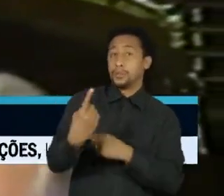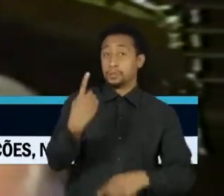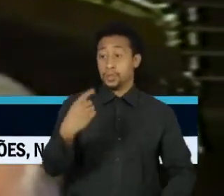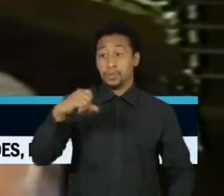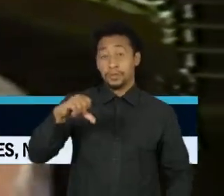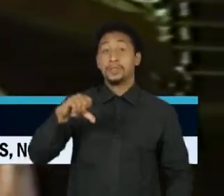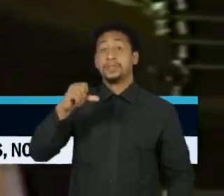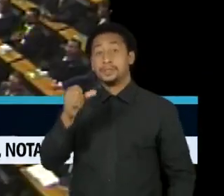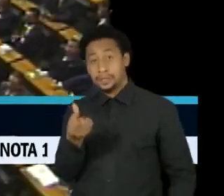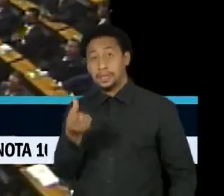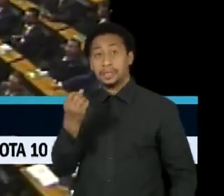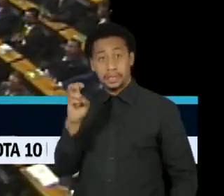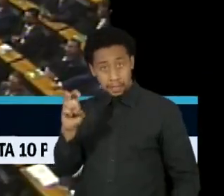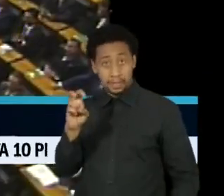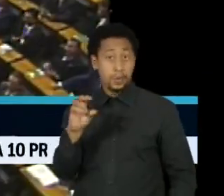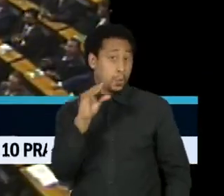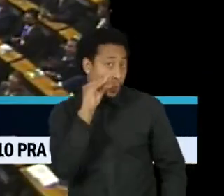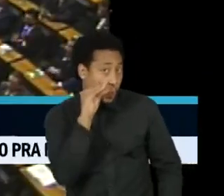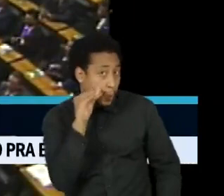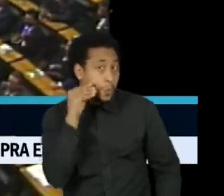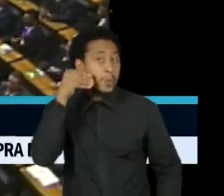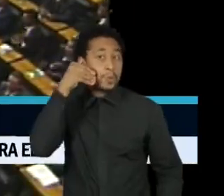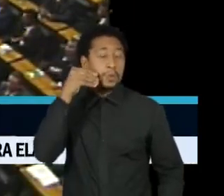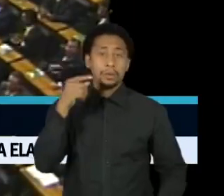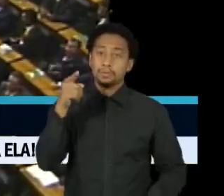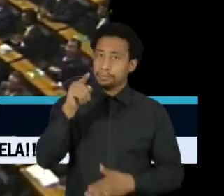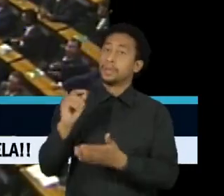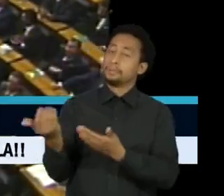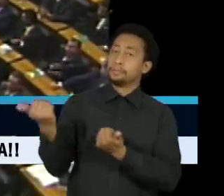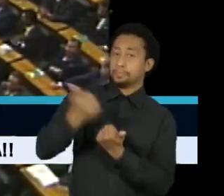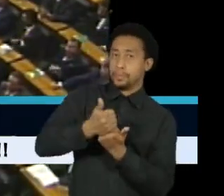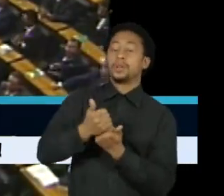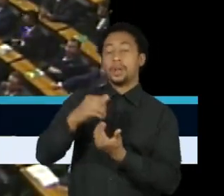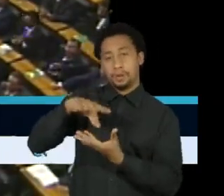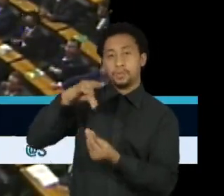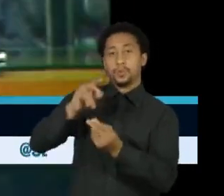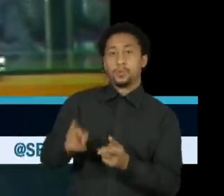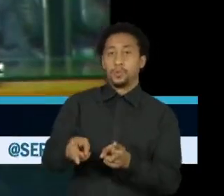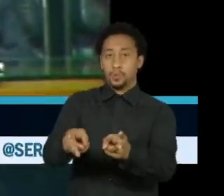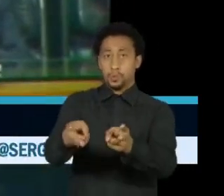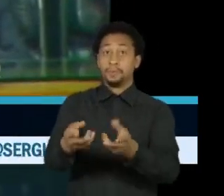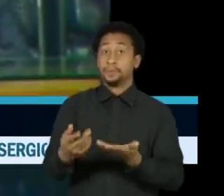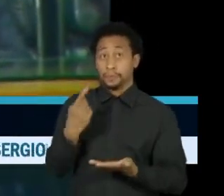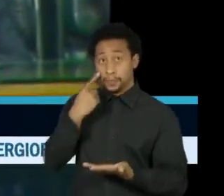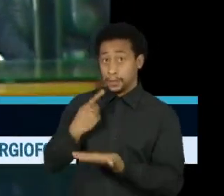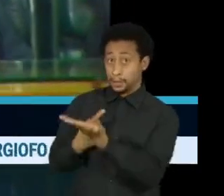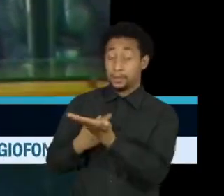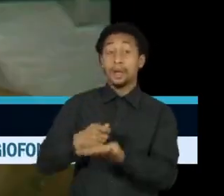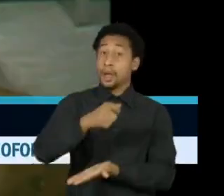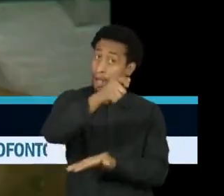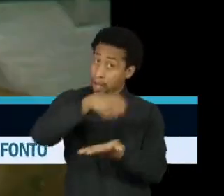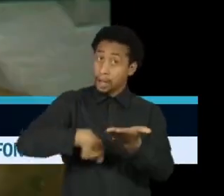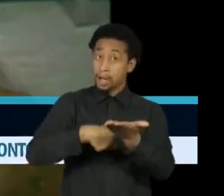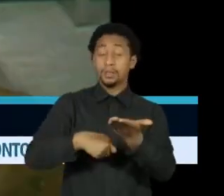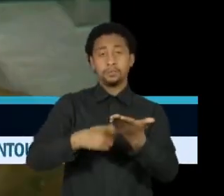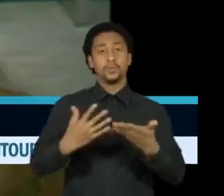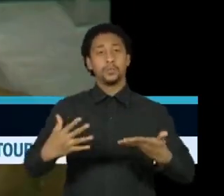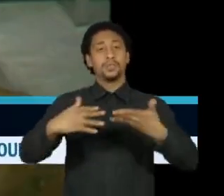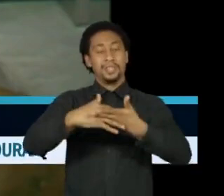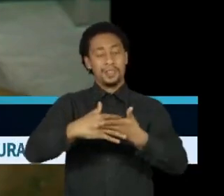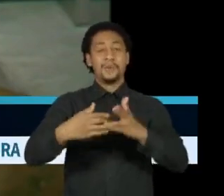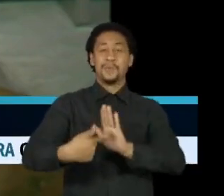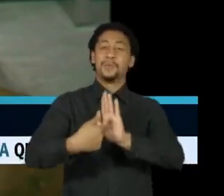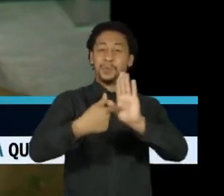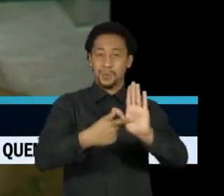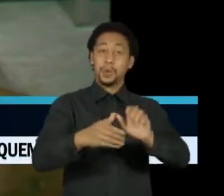na presidência da República. Três anos depois, a esperança democrática ganhava força com a Carta Cidadã. A Constituição, de